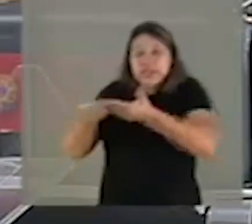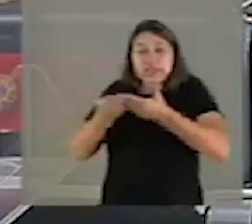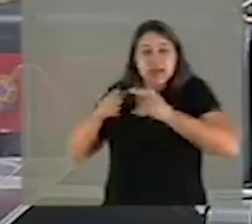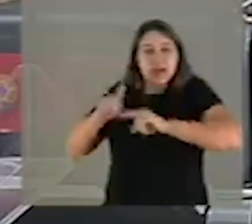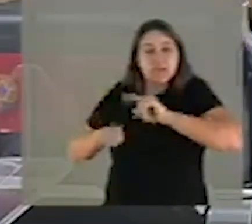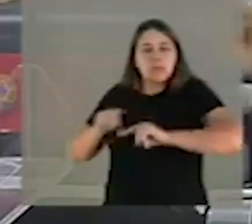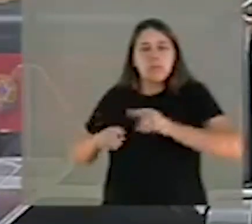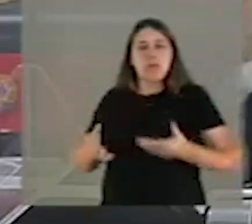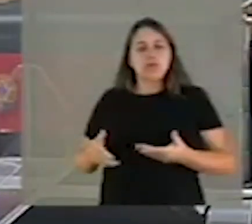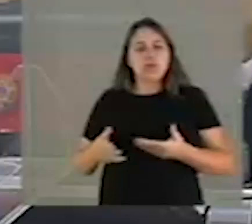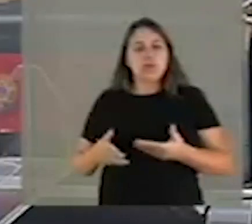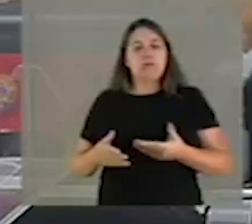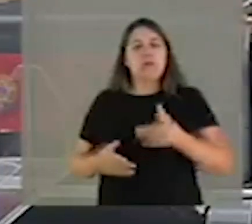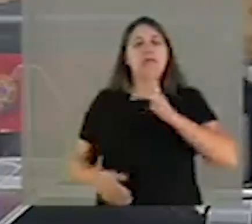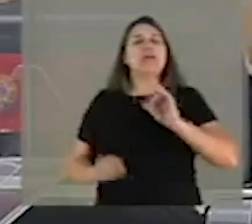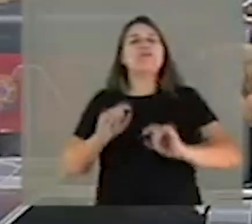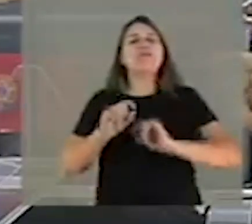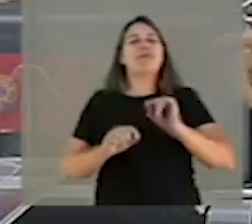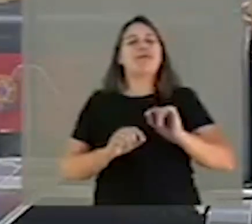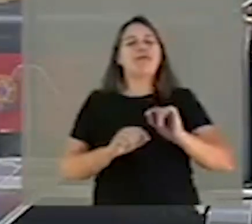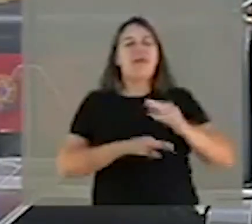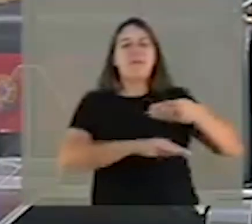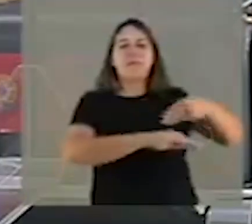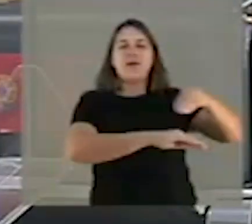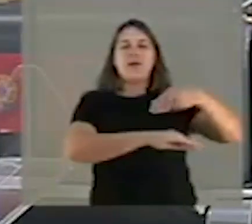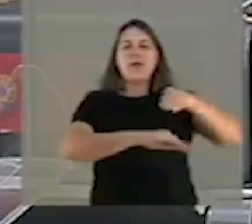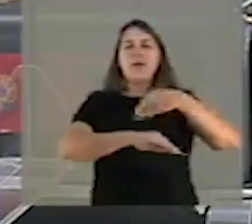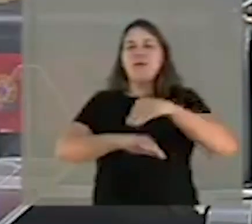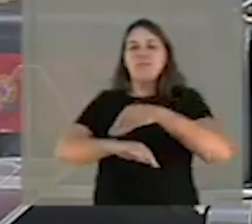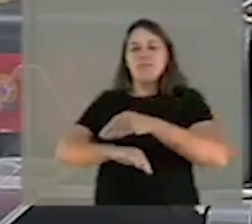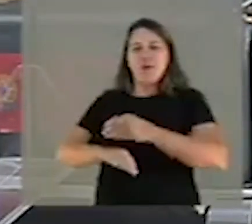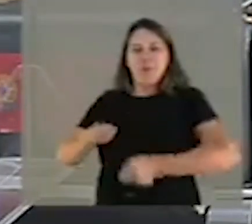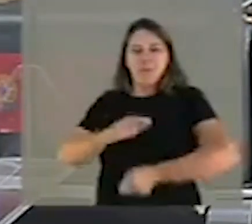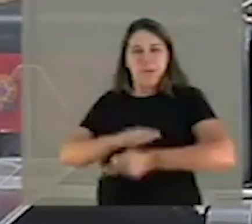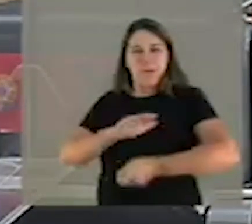e com lúio para a distribuição do propinoduto.